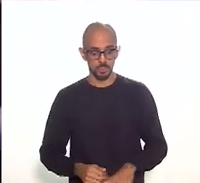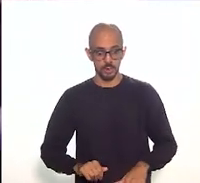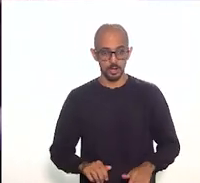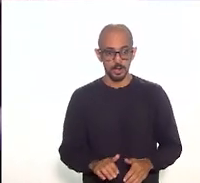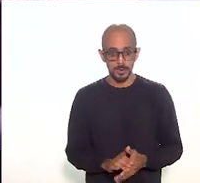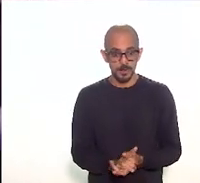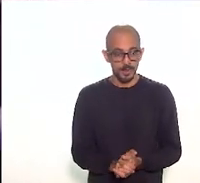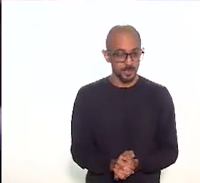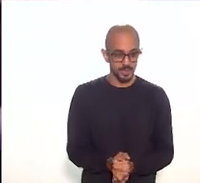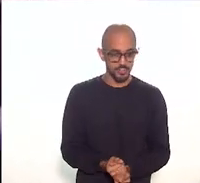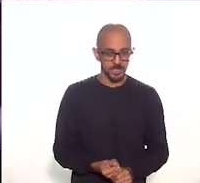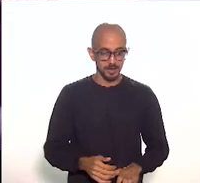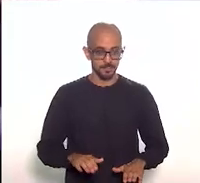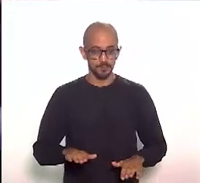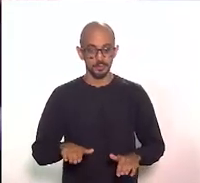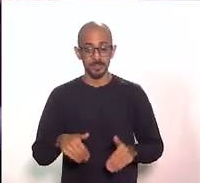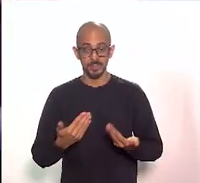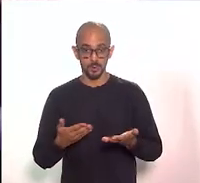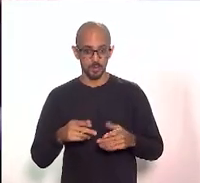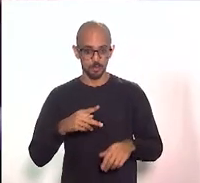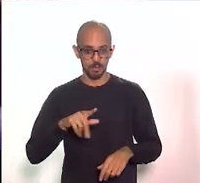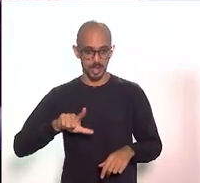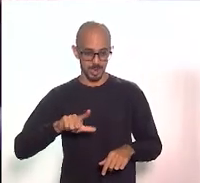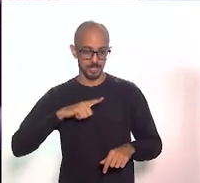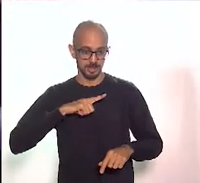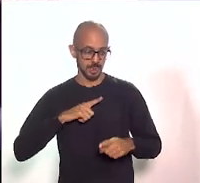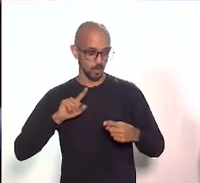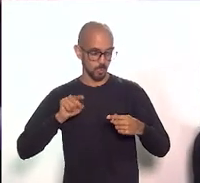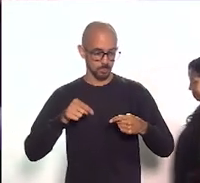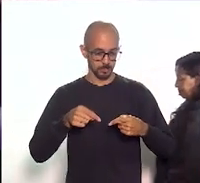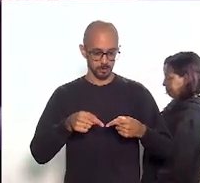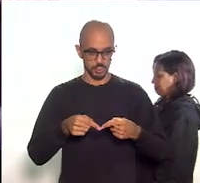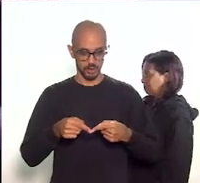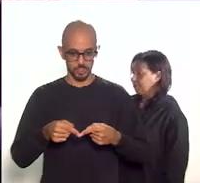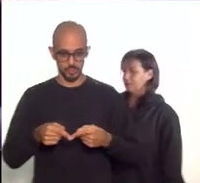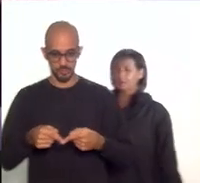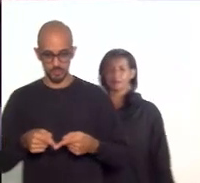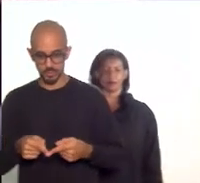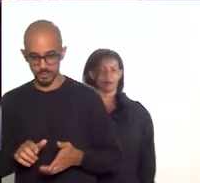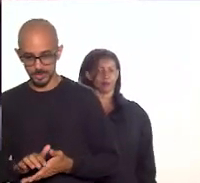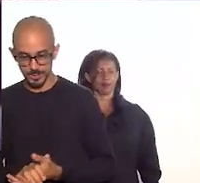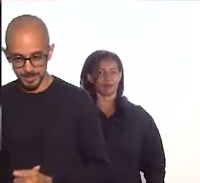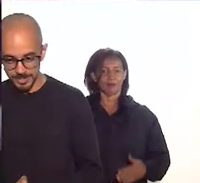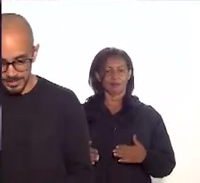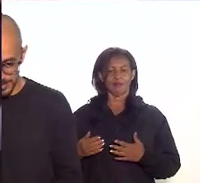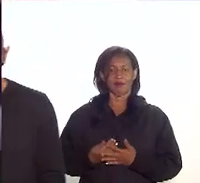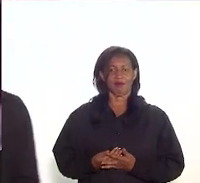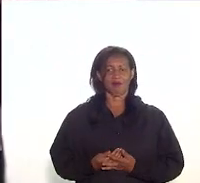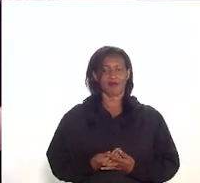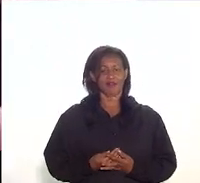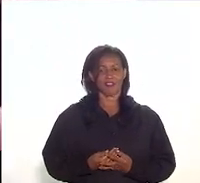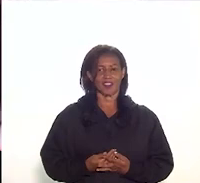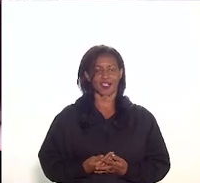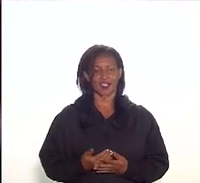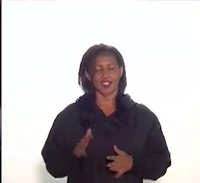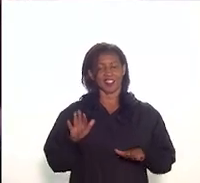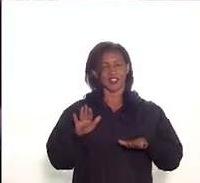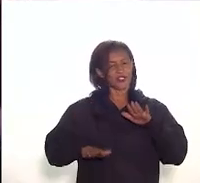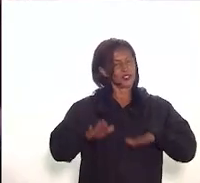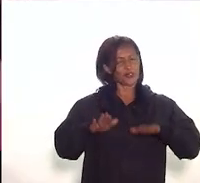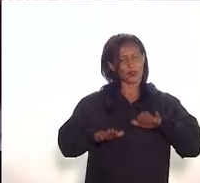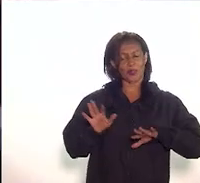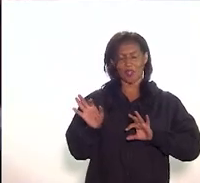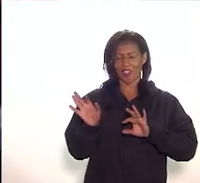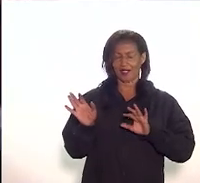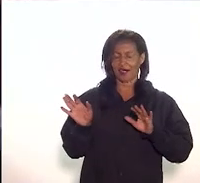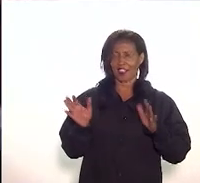o que o projeto tem como objetivo. Eu gostaria de passar, de qualquer maneira, tem